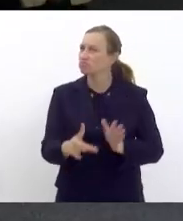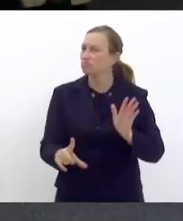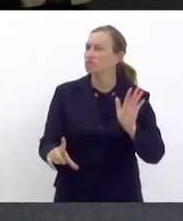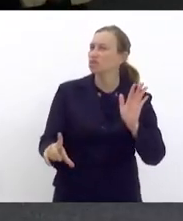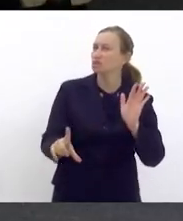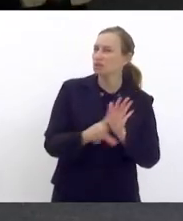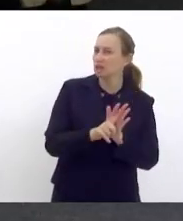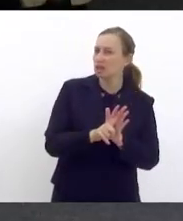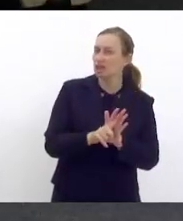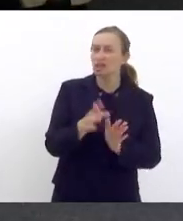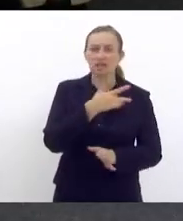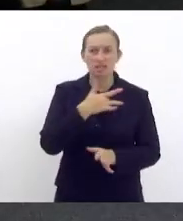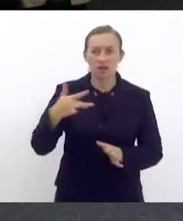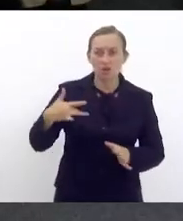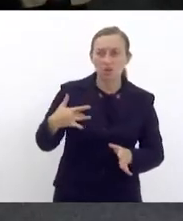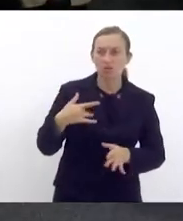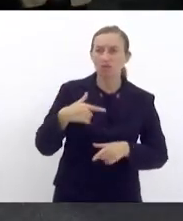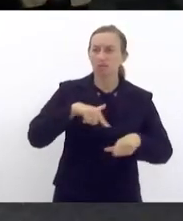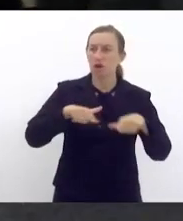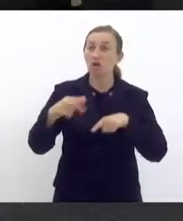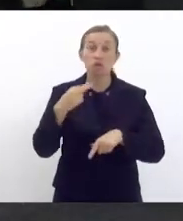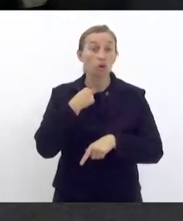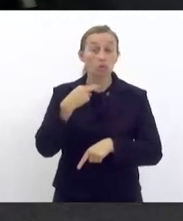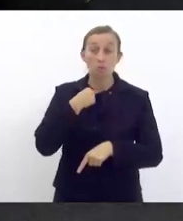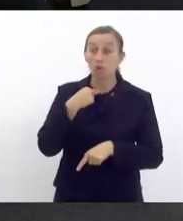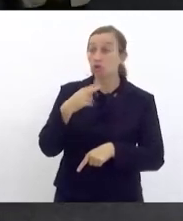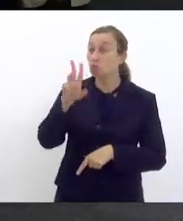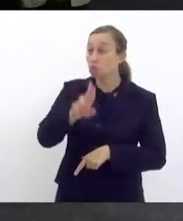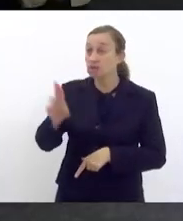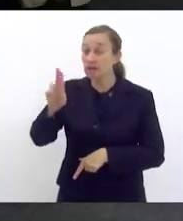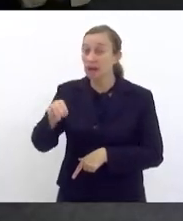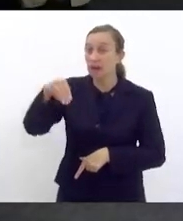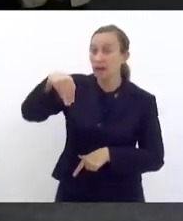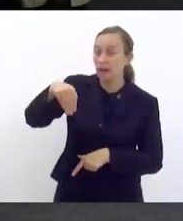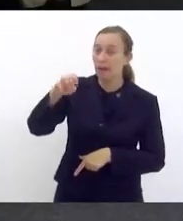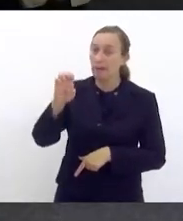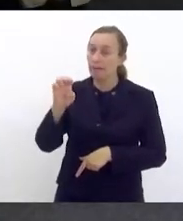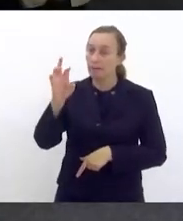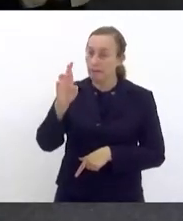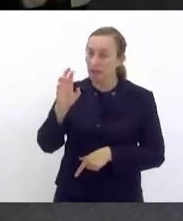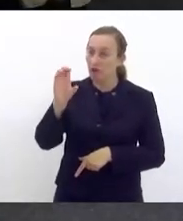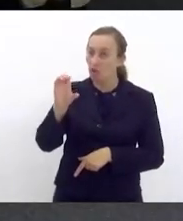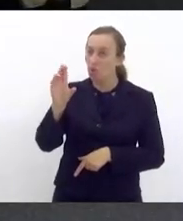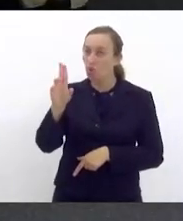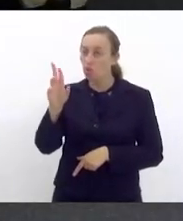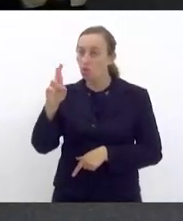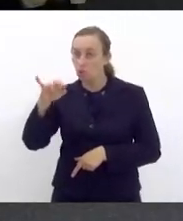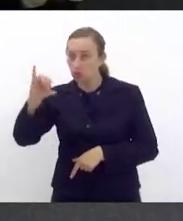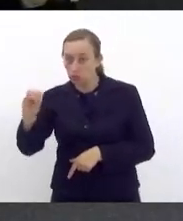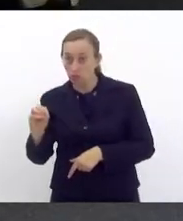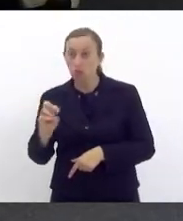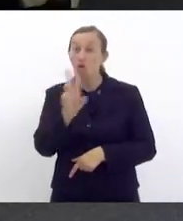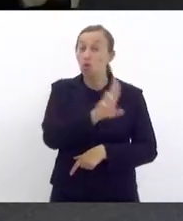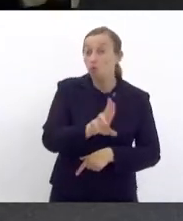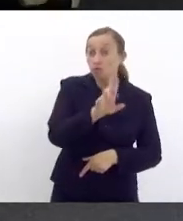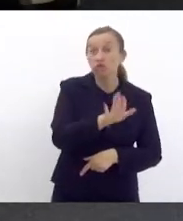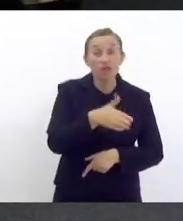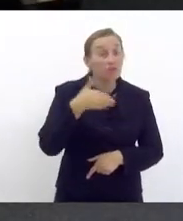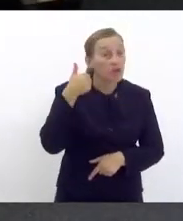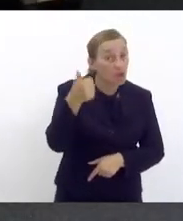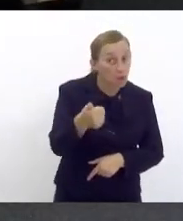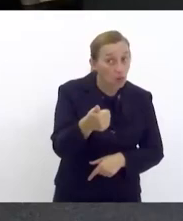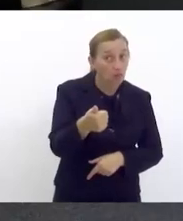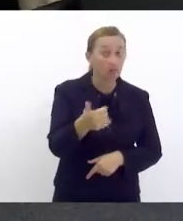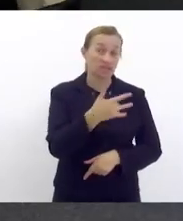dizia, por exemplo, não pode mais usar o mercúrio, mas eu não dizia, use tal, use uma alternativa que não faça mal à saúde. Assim